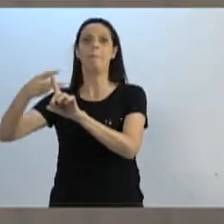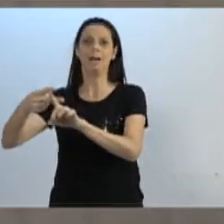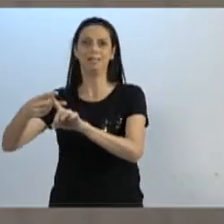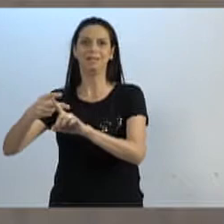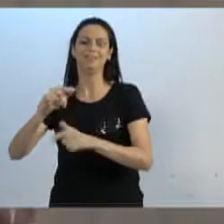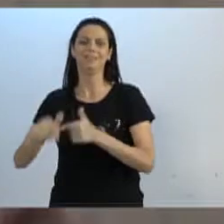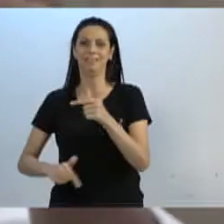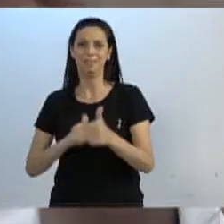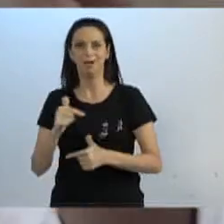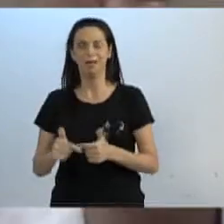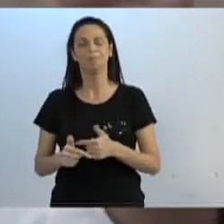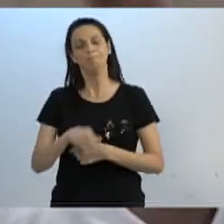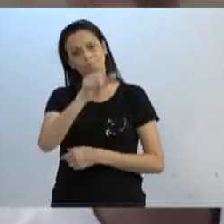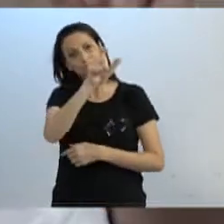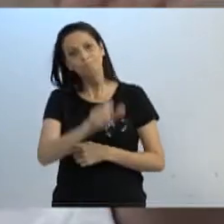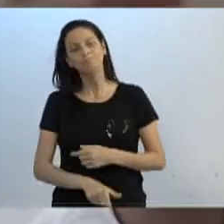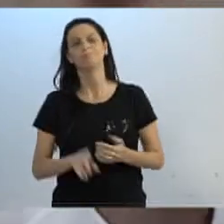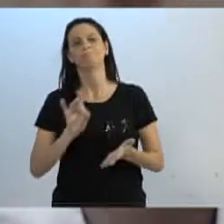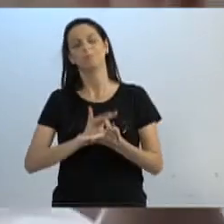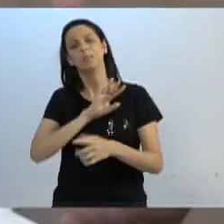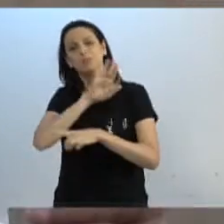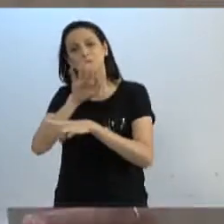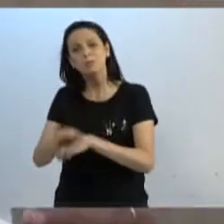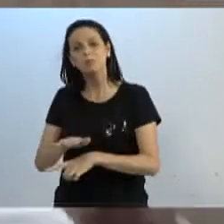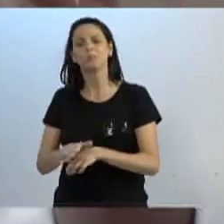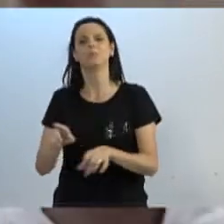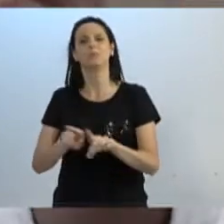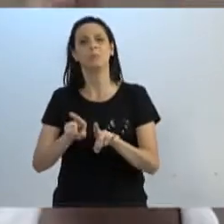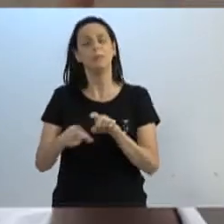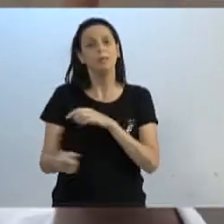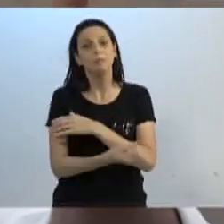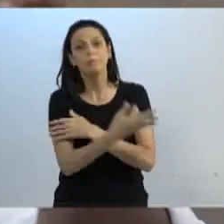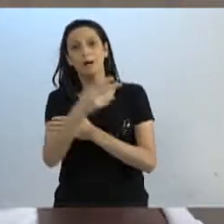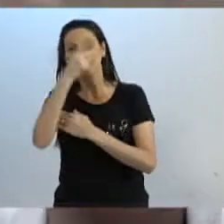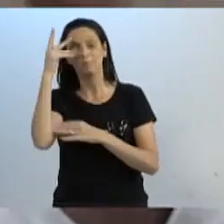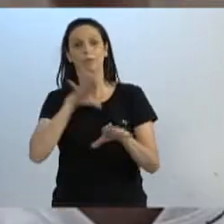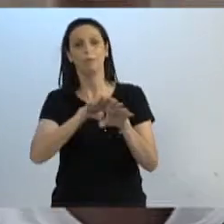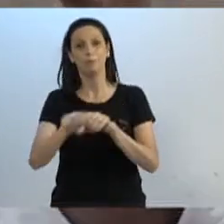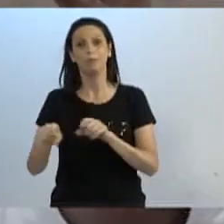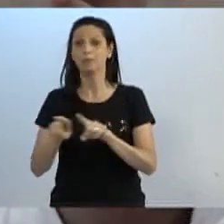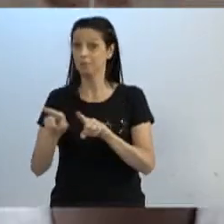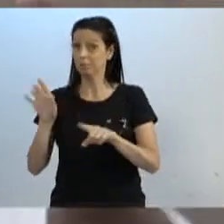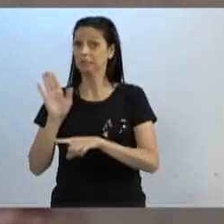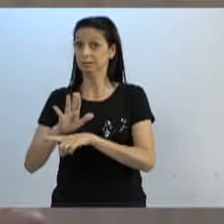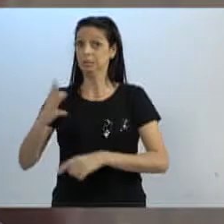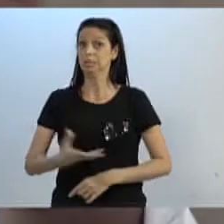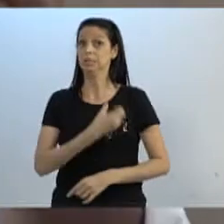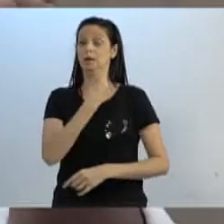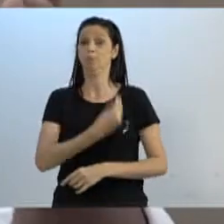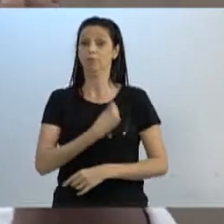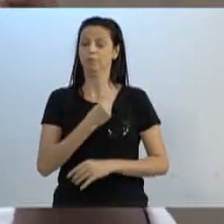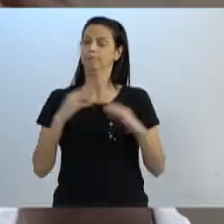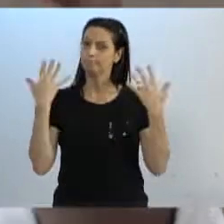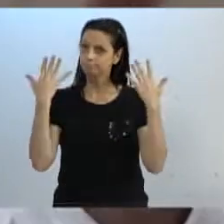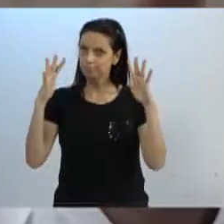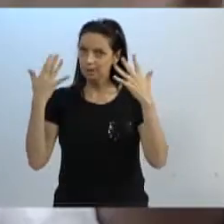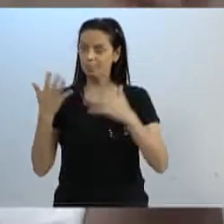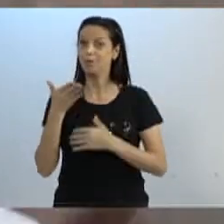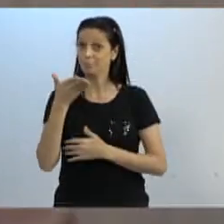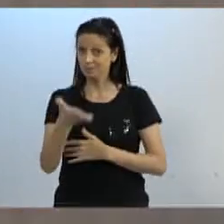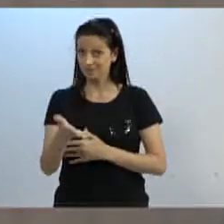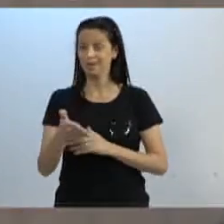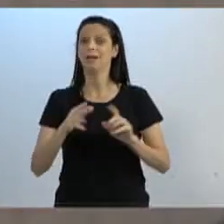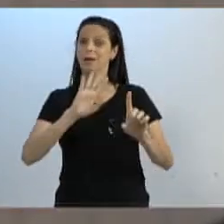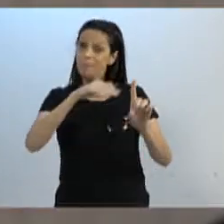profissão. Então, uma pessoa que está aí contribuindo, formando outras pessoas, e ajudando, inclusive, a salvar vidas. Portanto, parabéns à vossa excelência por